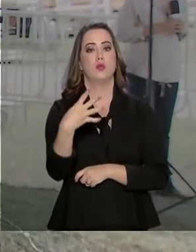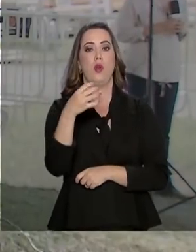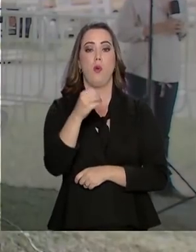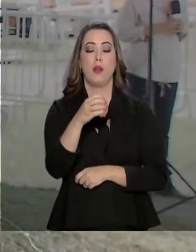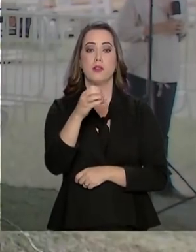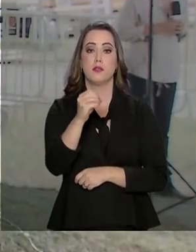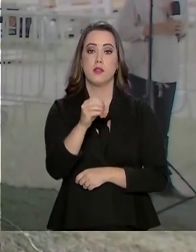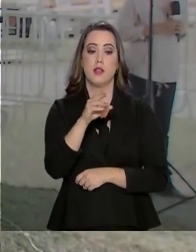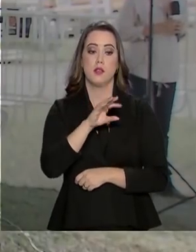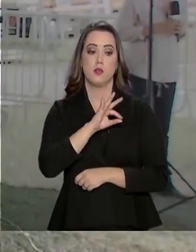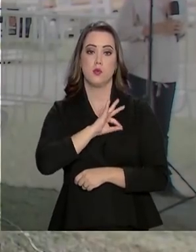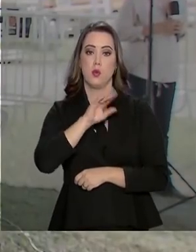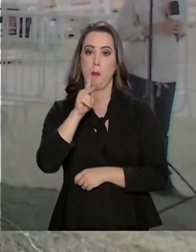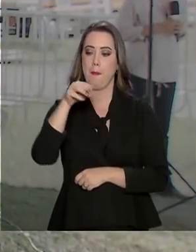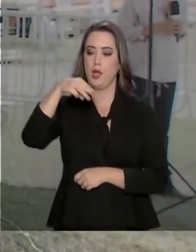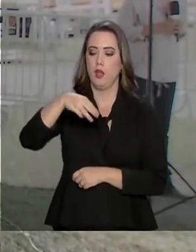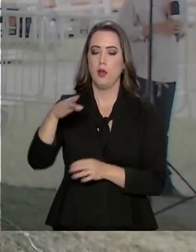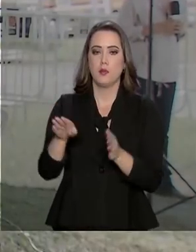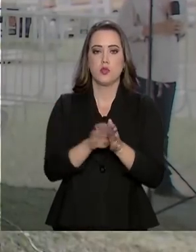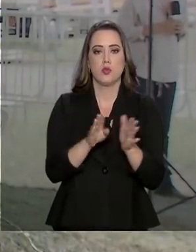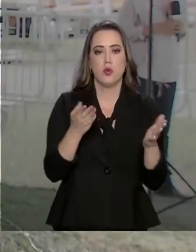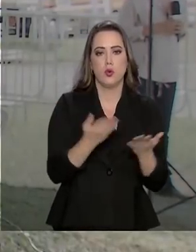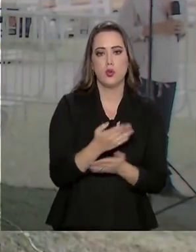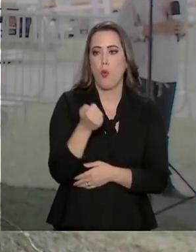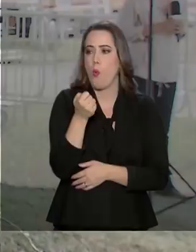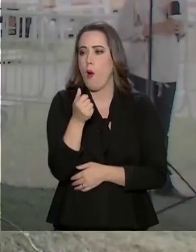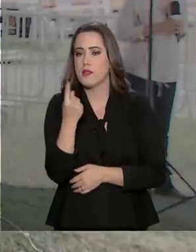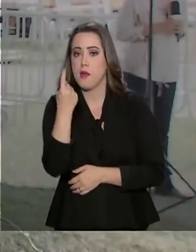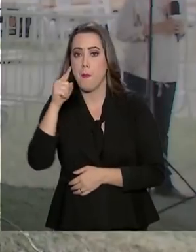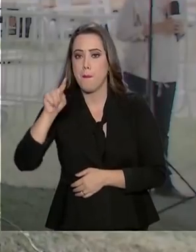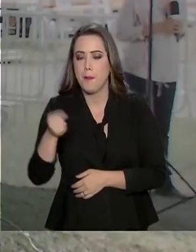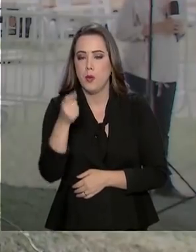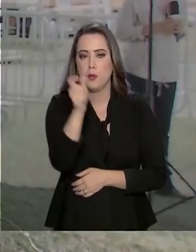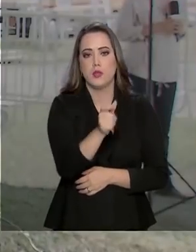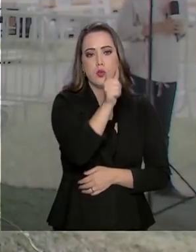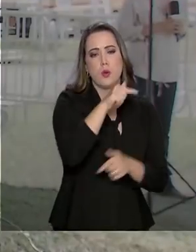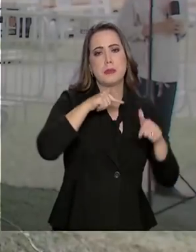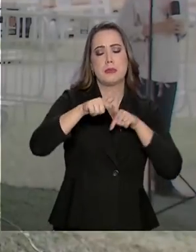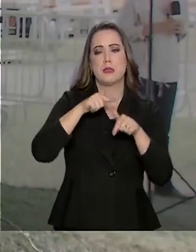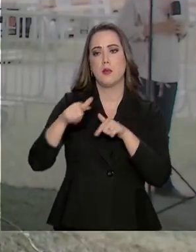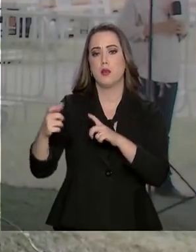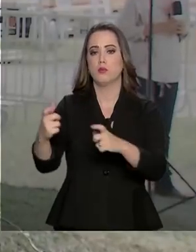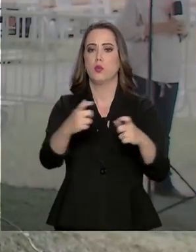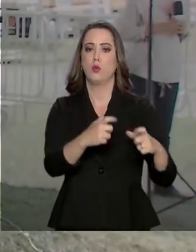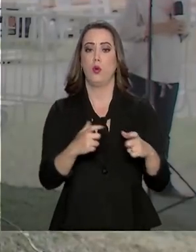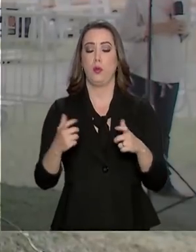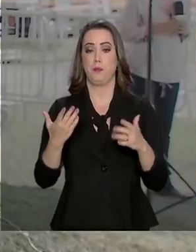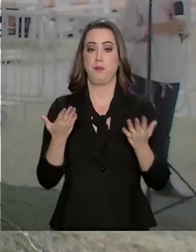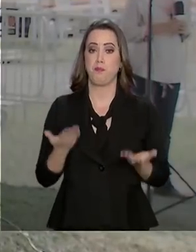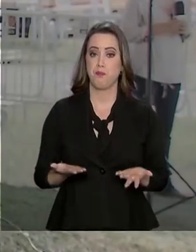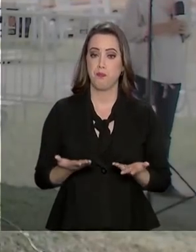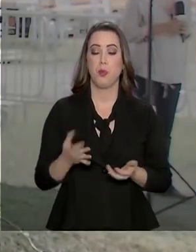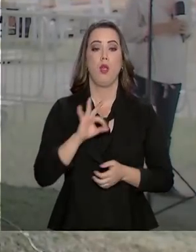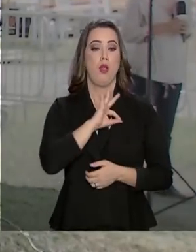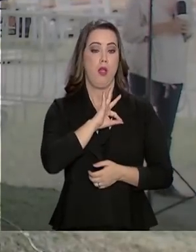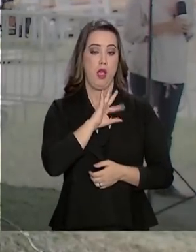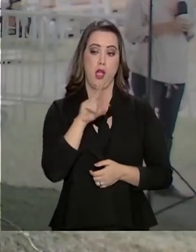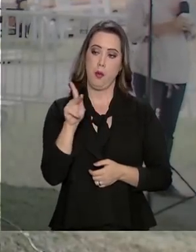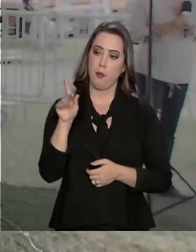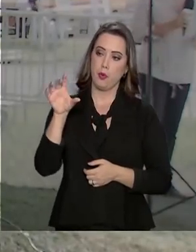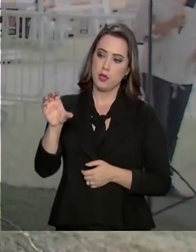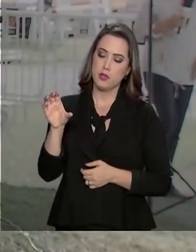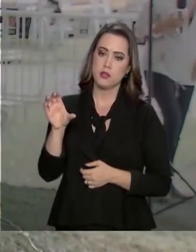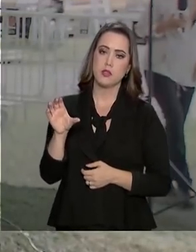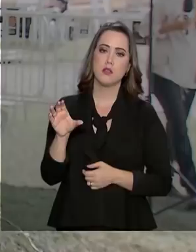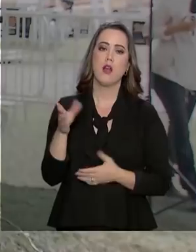PMs que chegaram hoje a cidade conta agora com quase mil policiais trabalhando na região e a Polícia Civil começou